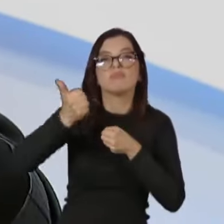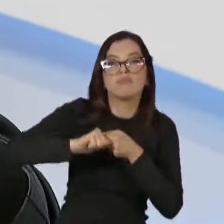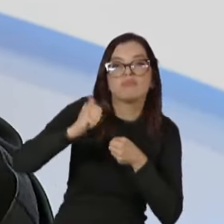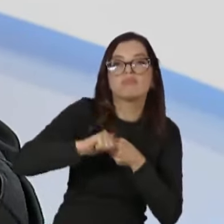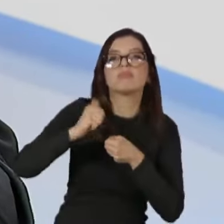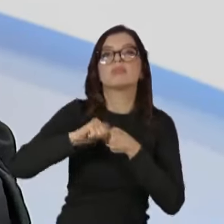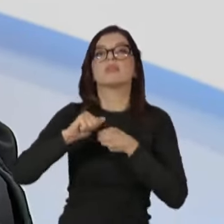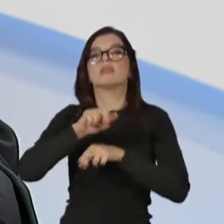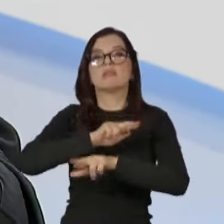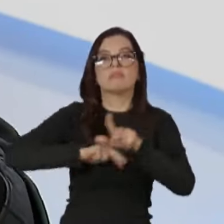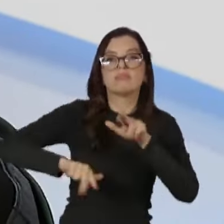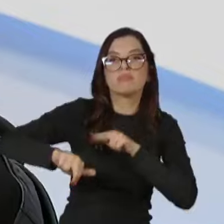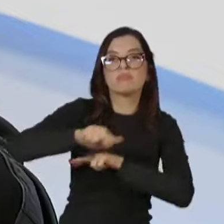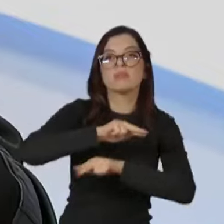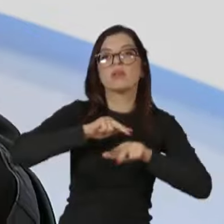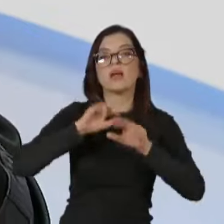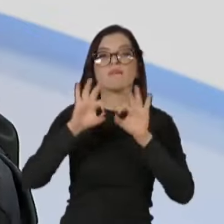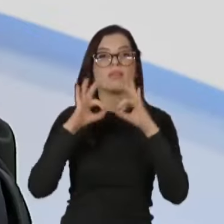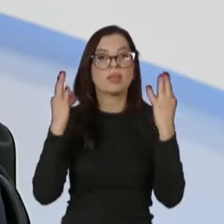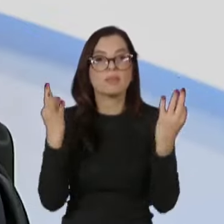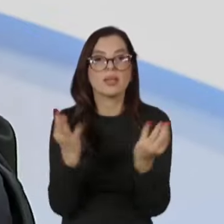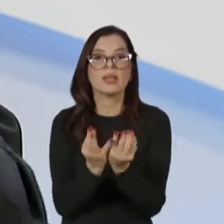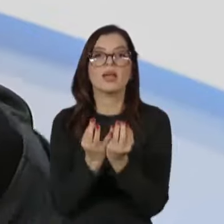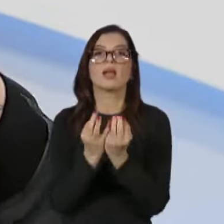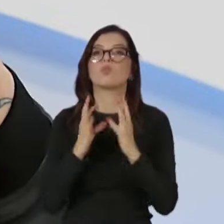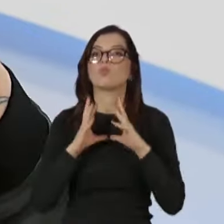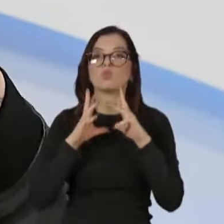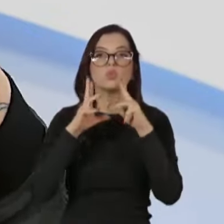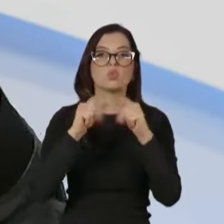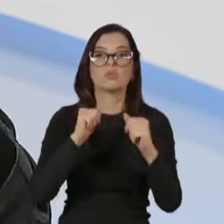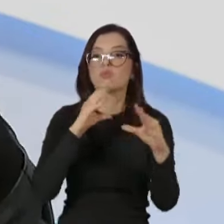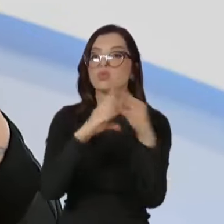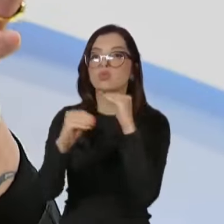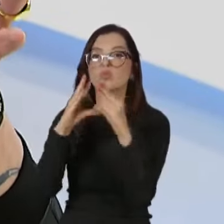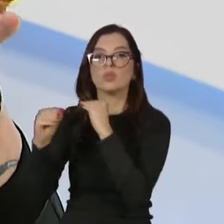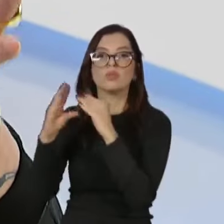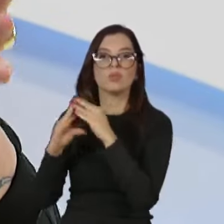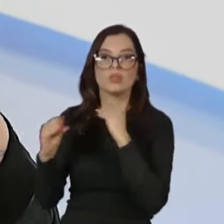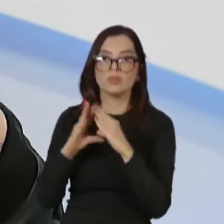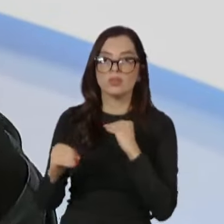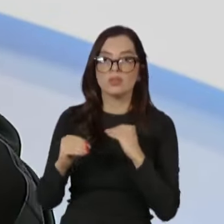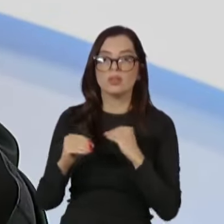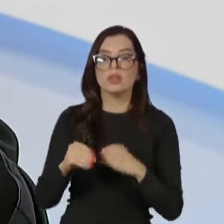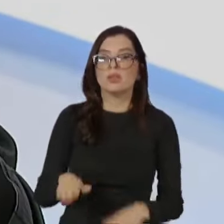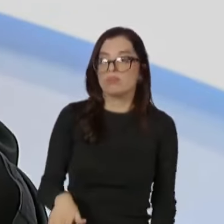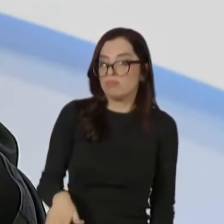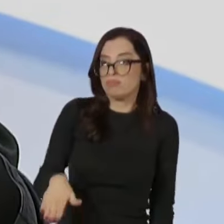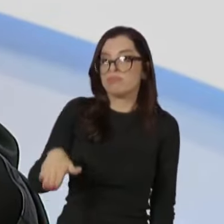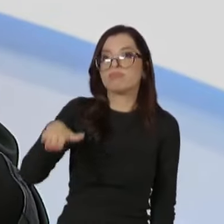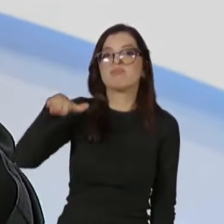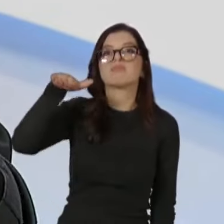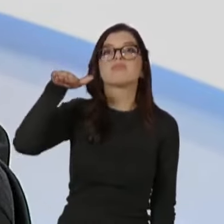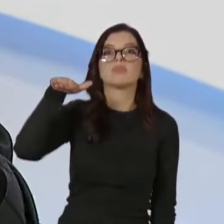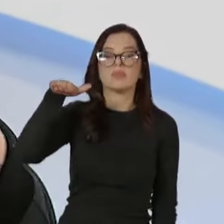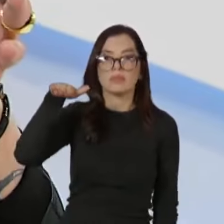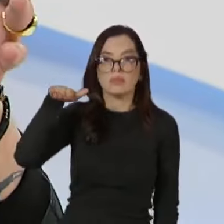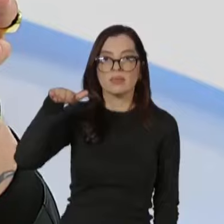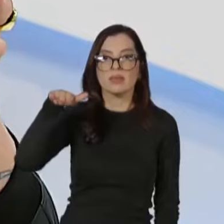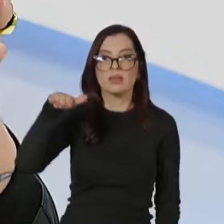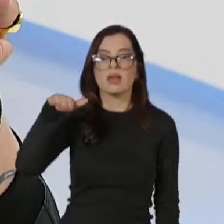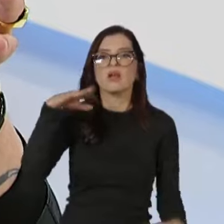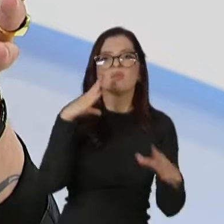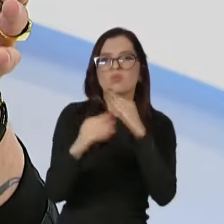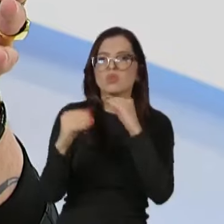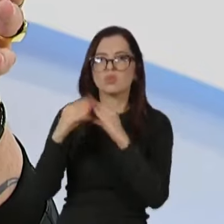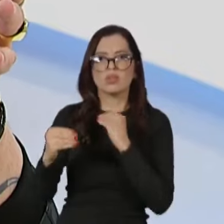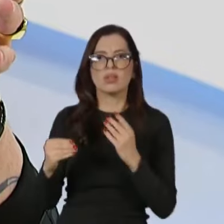netos, tataranetos, bisnetos, foram criadas ali pelo comércio que havia no centro. Hoje, os prédios do